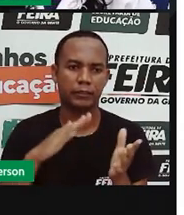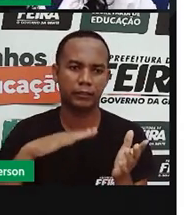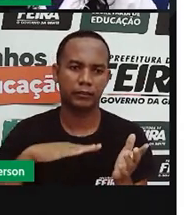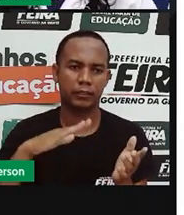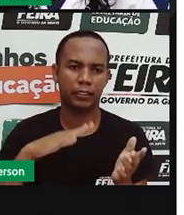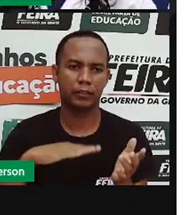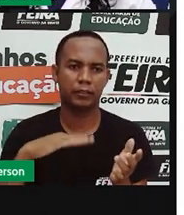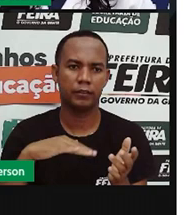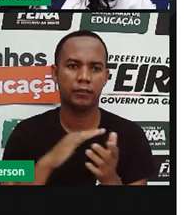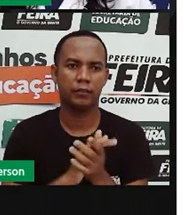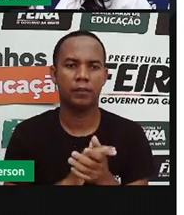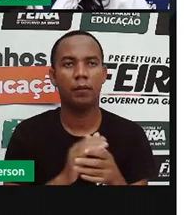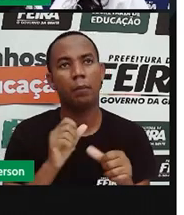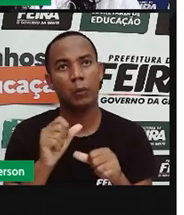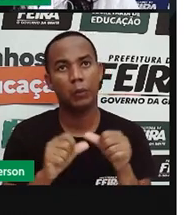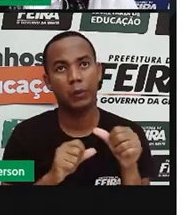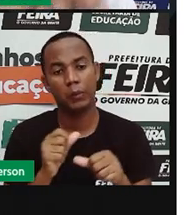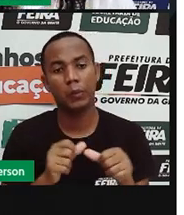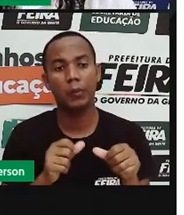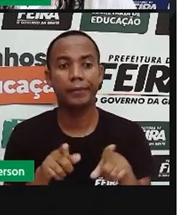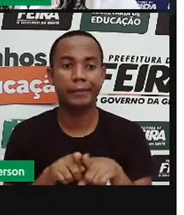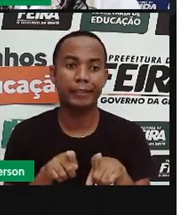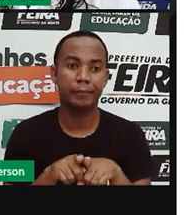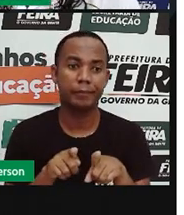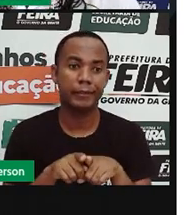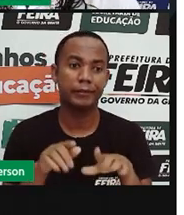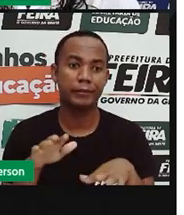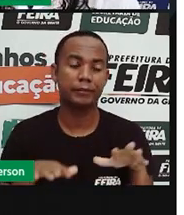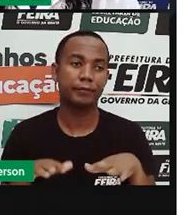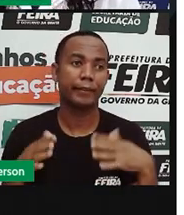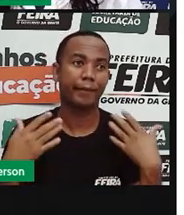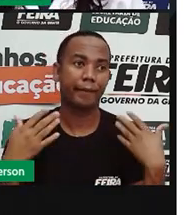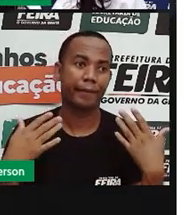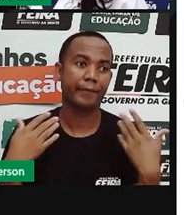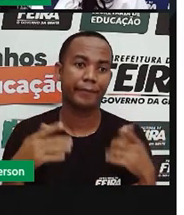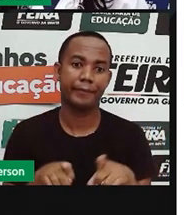sombra já mudou de lugar e já está para o outro lado.